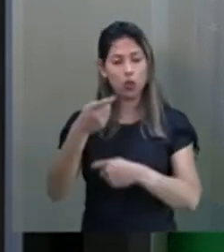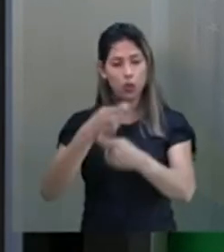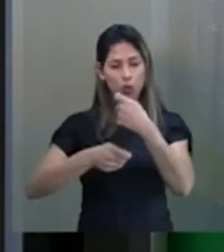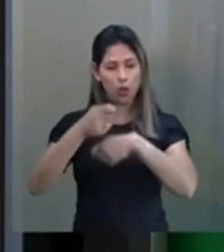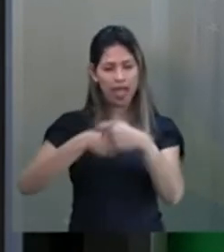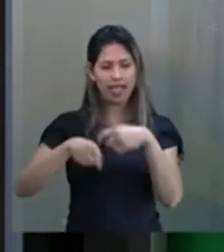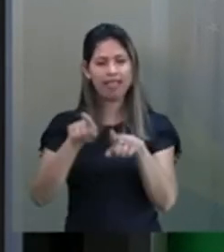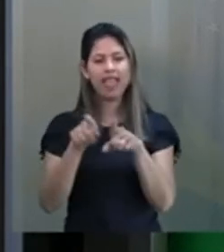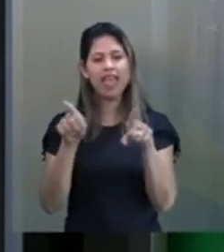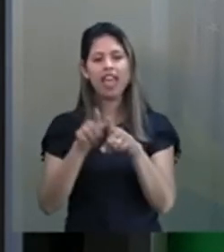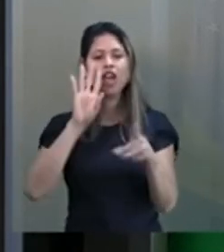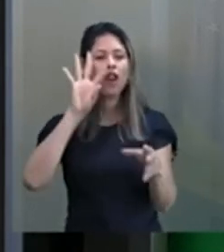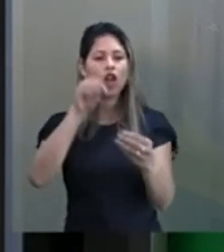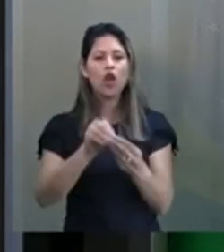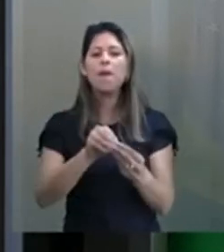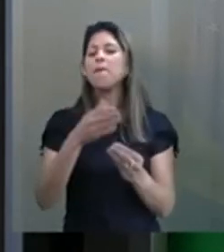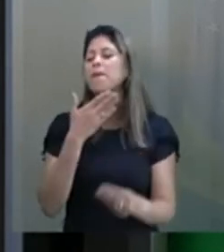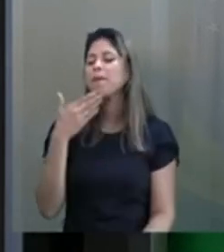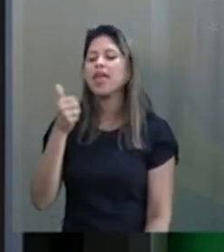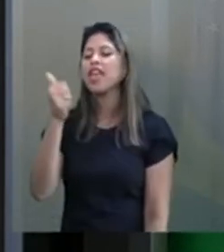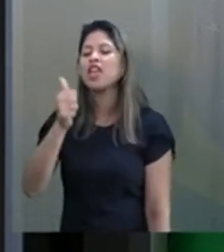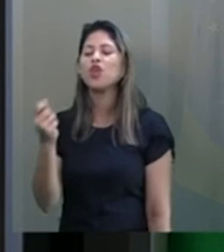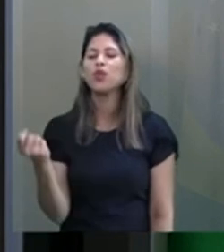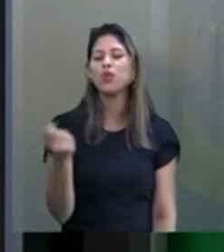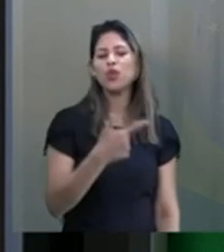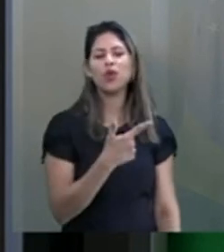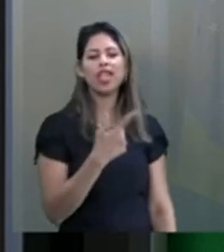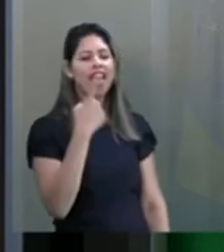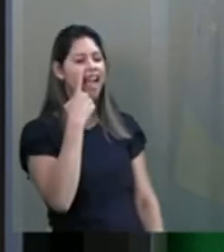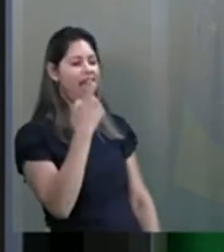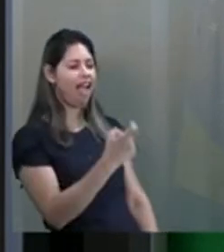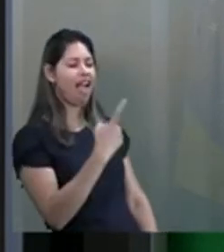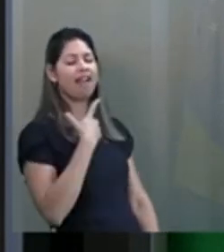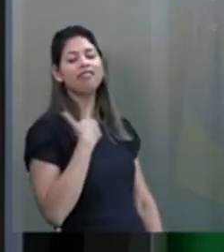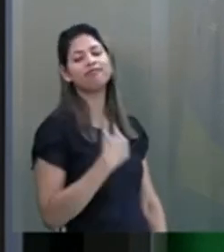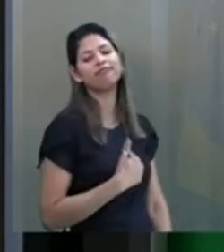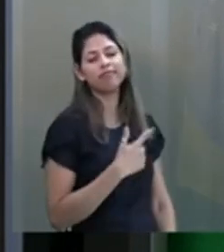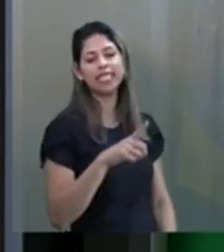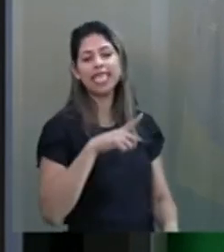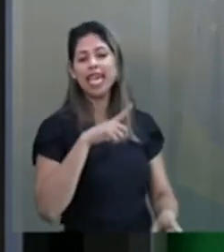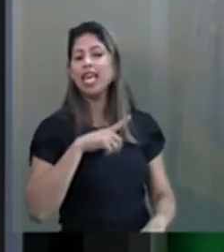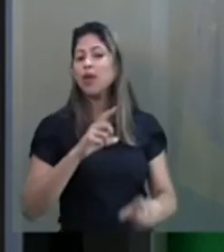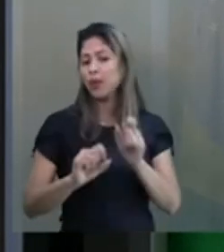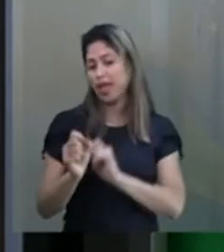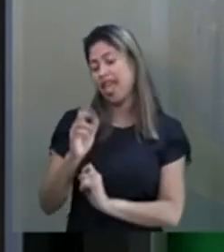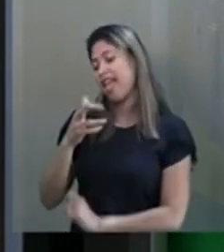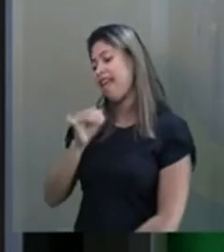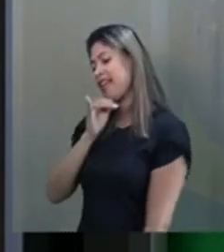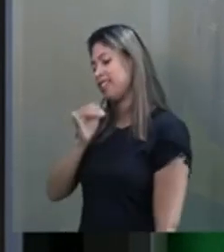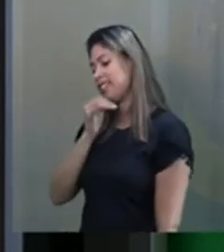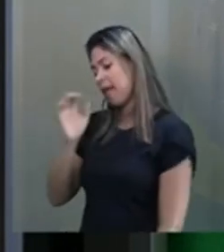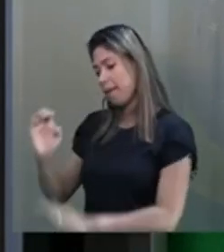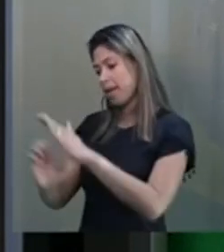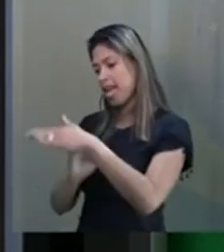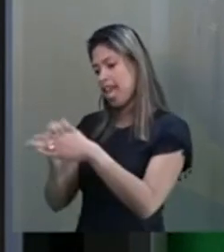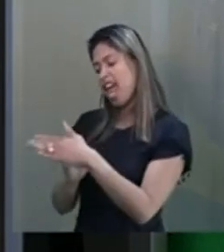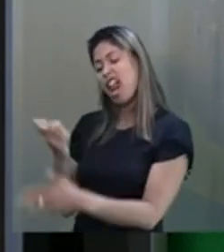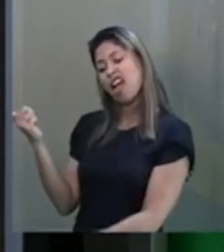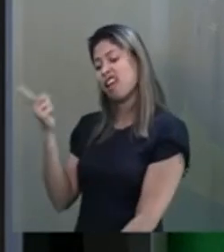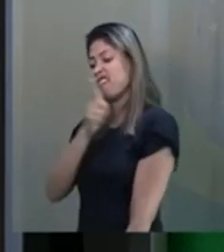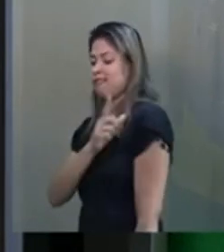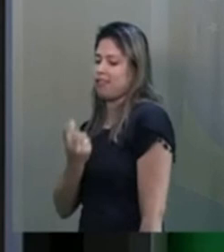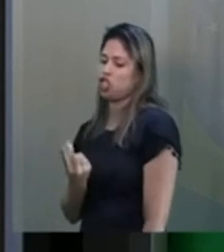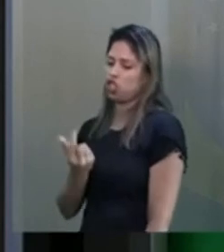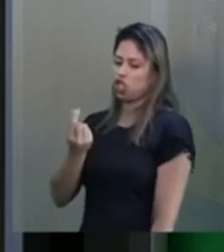resultados são melhores do que a intenção. A intenção do empreendedor, como o do Alexis, é ganhar dinheiro,